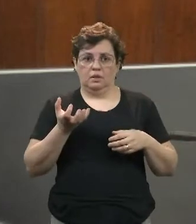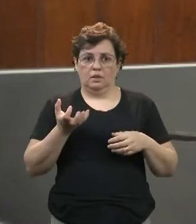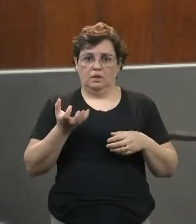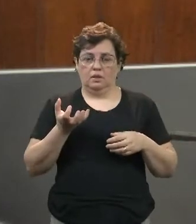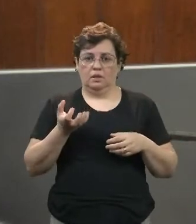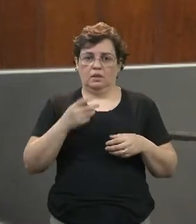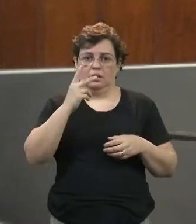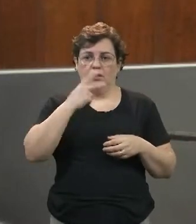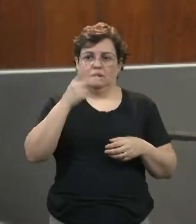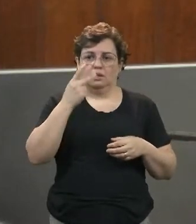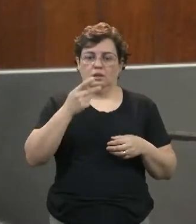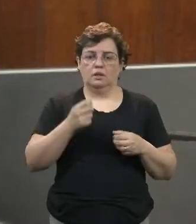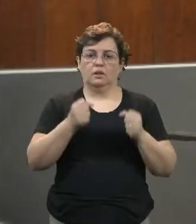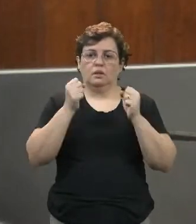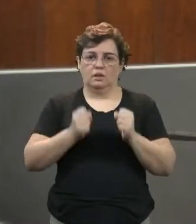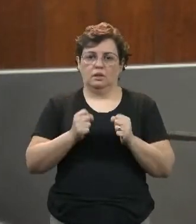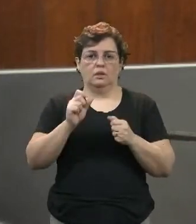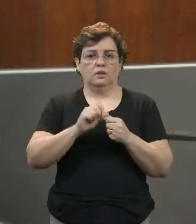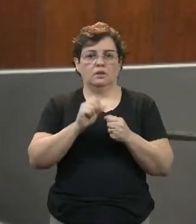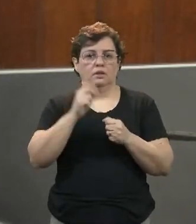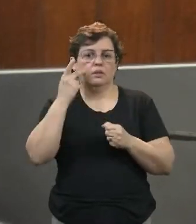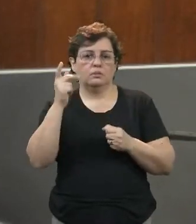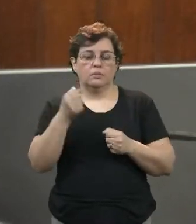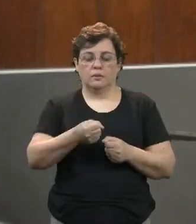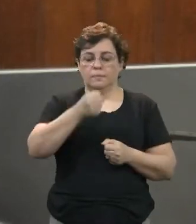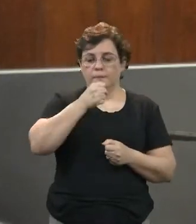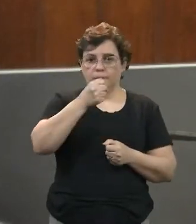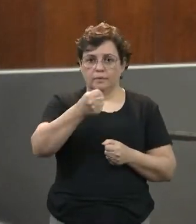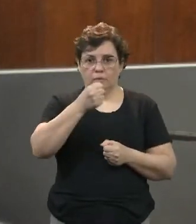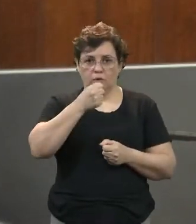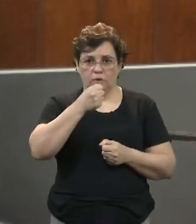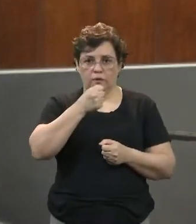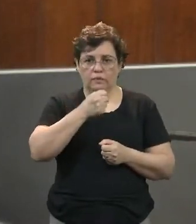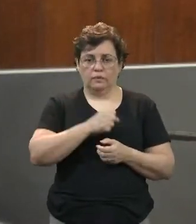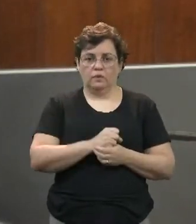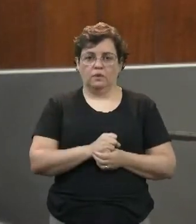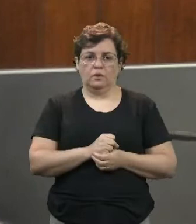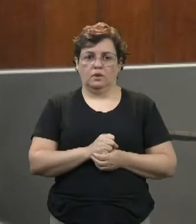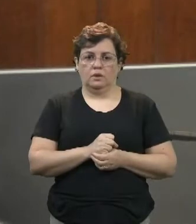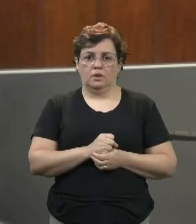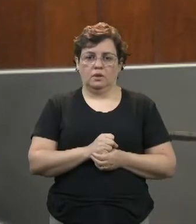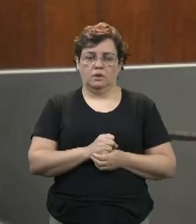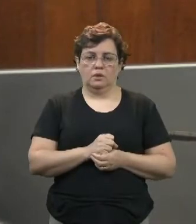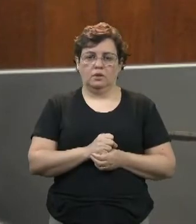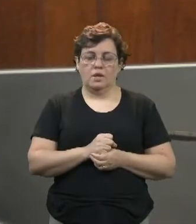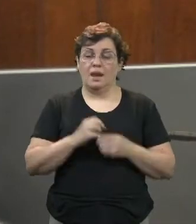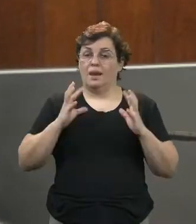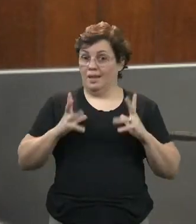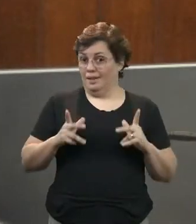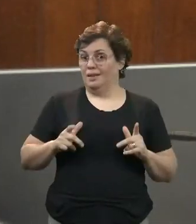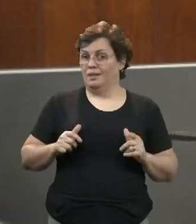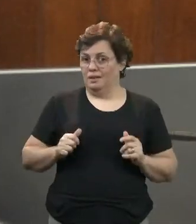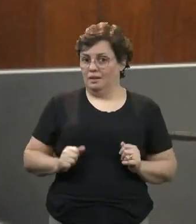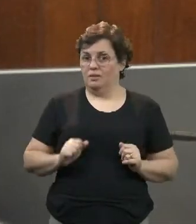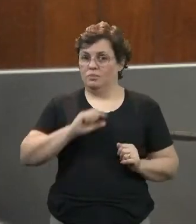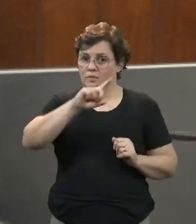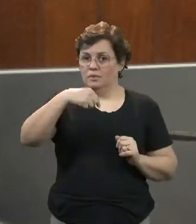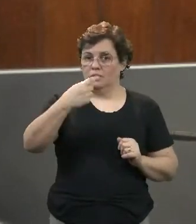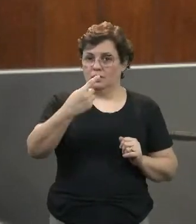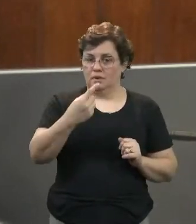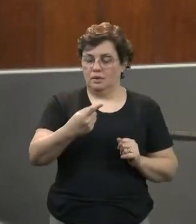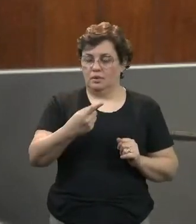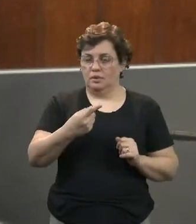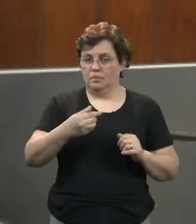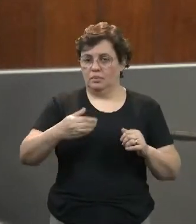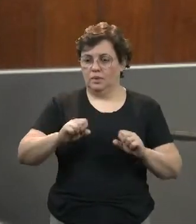a palavra poderão fazê-lo através do microfone sem fio, que será devidamente higienizado e disponibilizado por